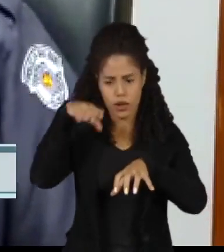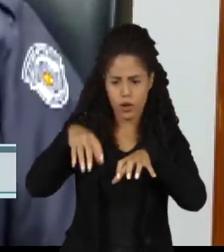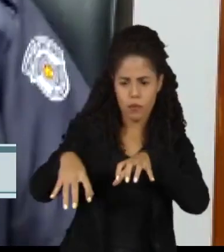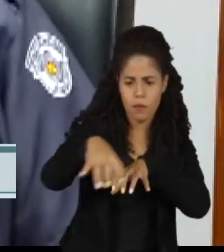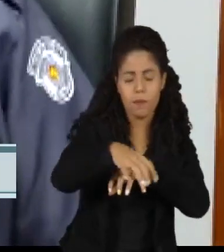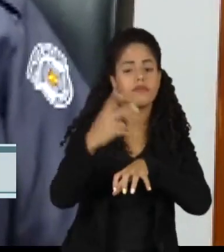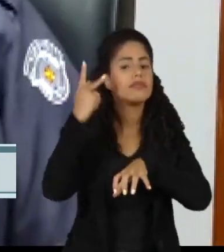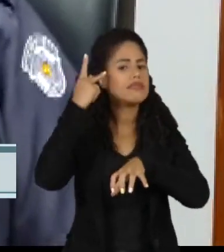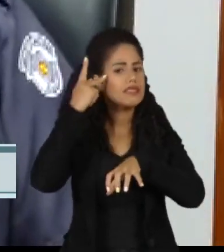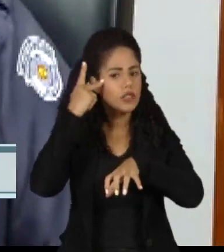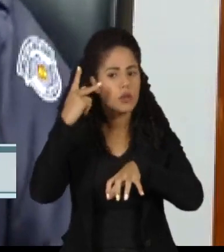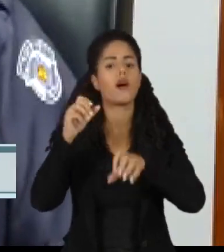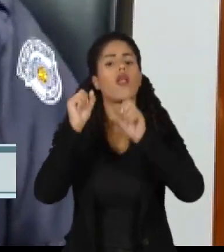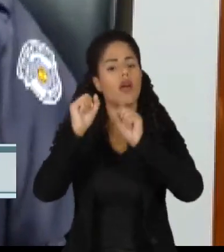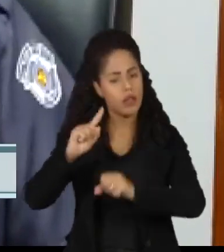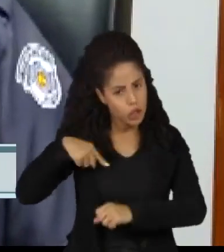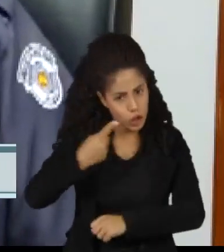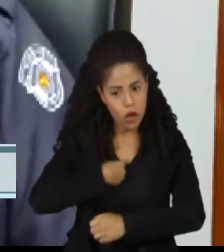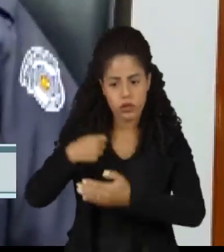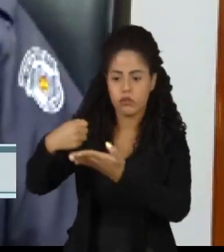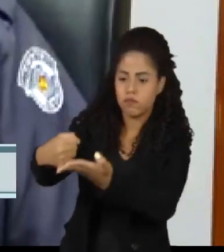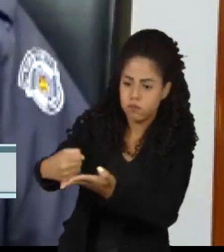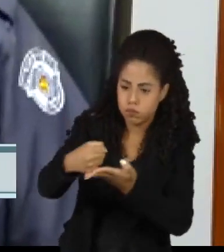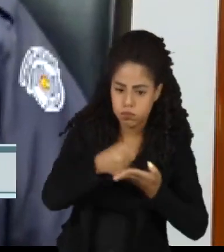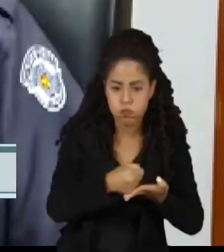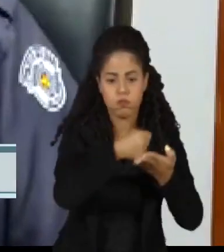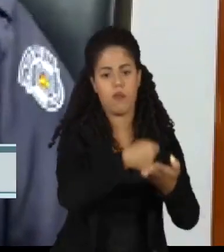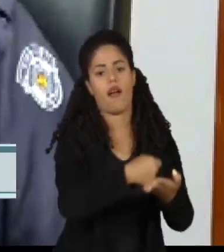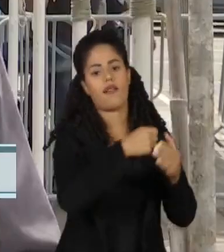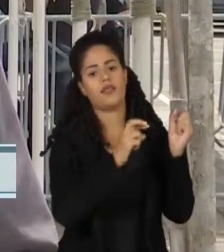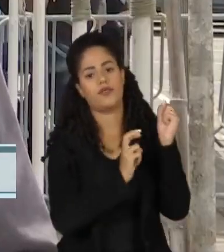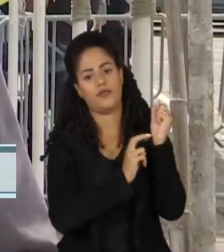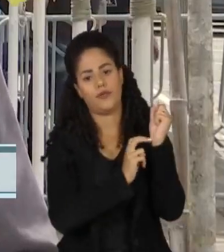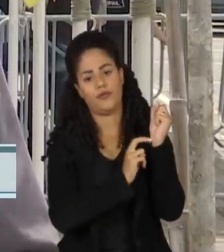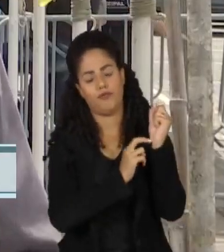Paulo inteiro, que nós estamos trazendo esse material para cá.